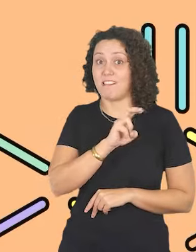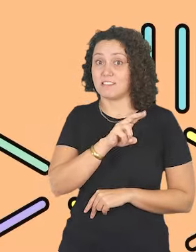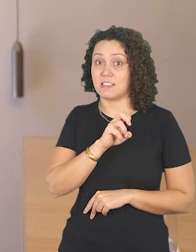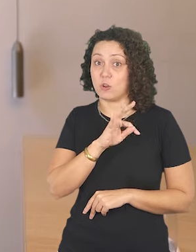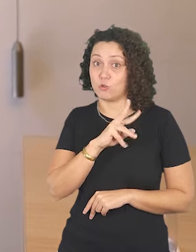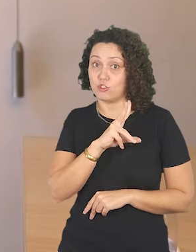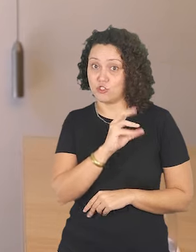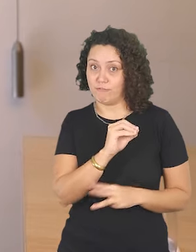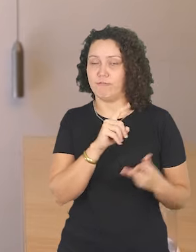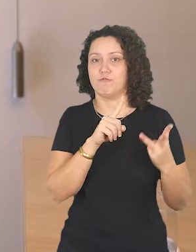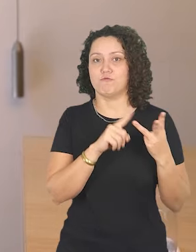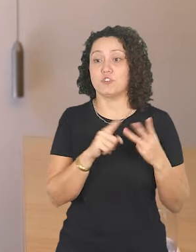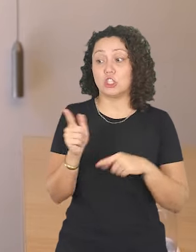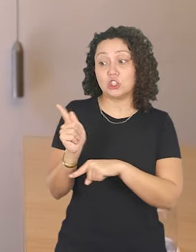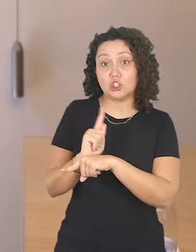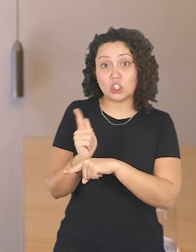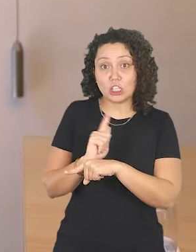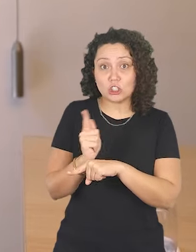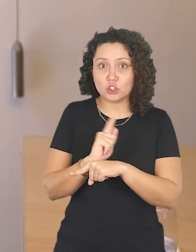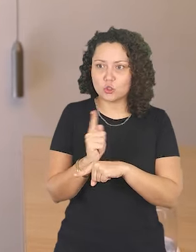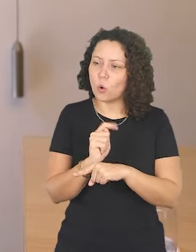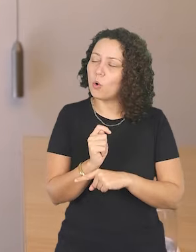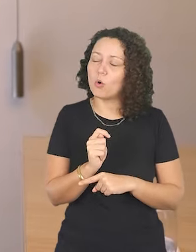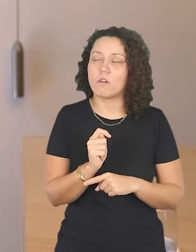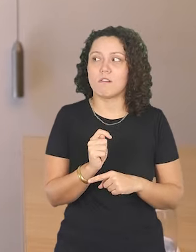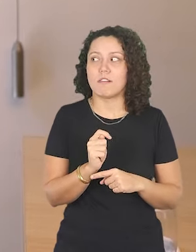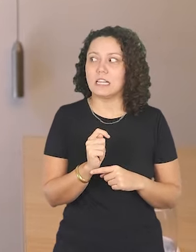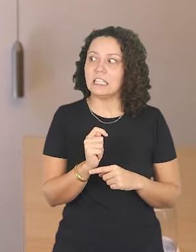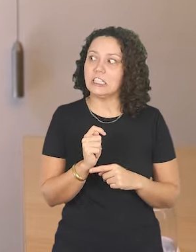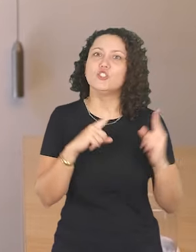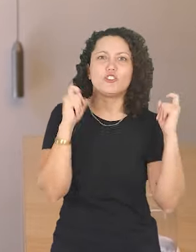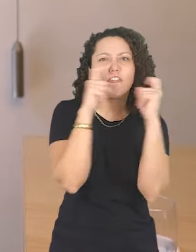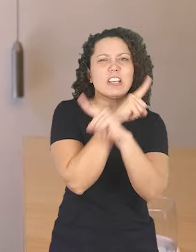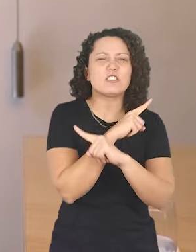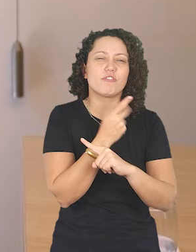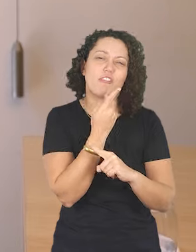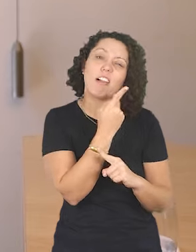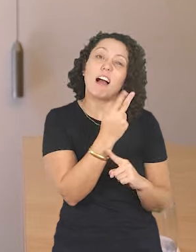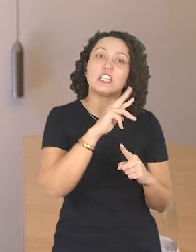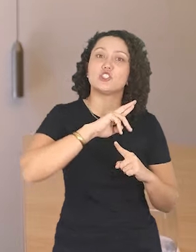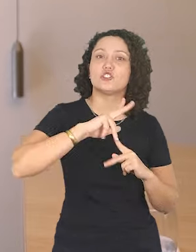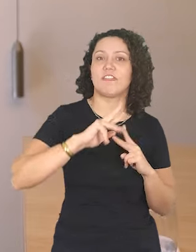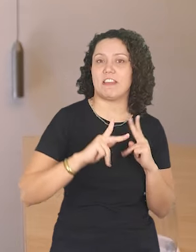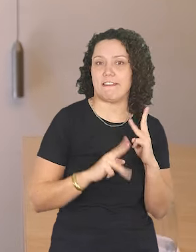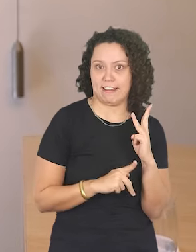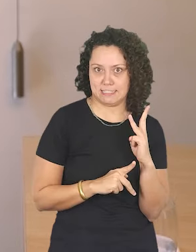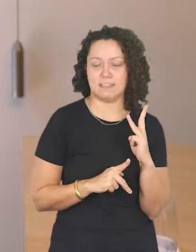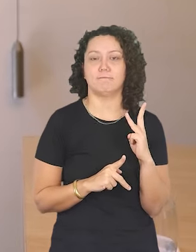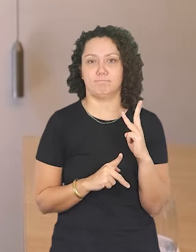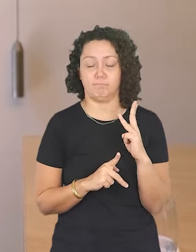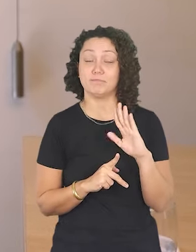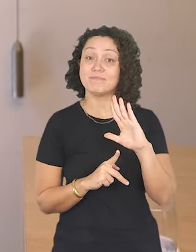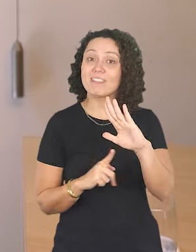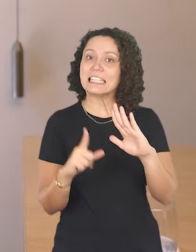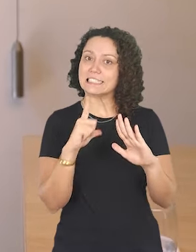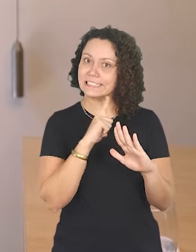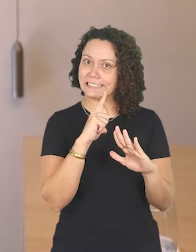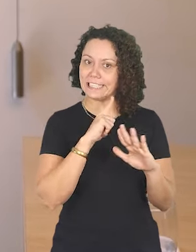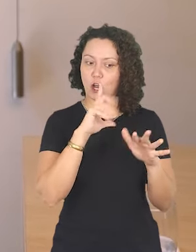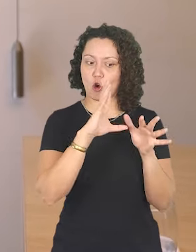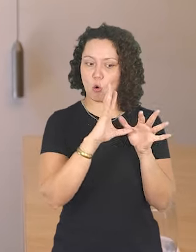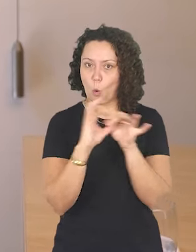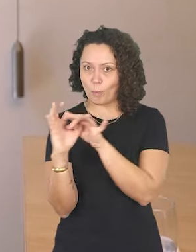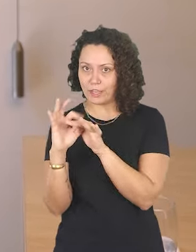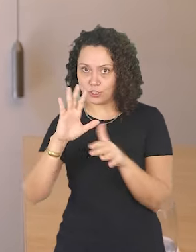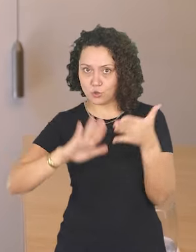tênue e ela é bem assim, quase invisível dependendo do porte desse projeto. Certamente, tem